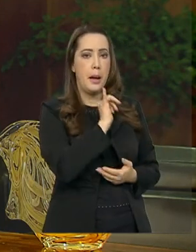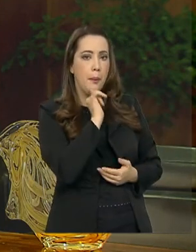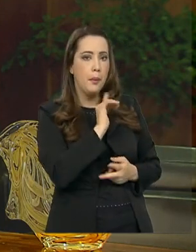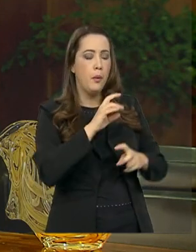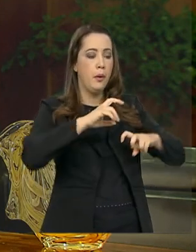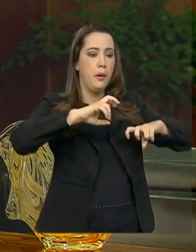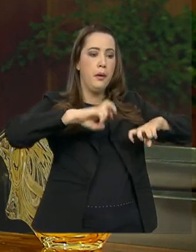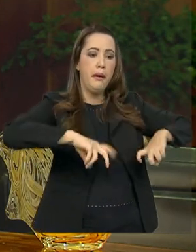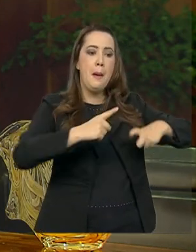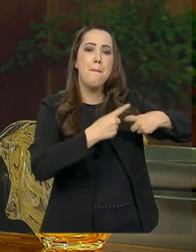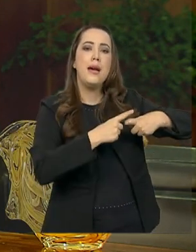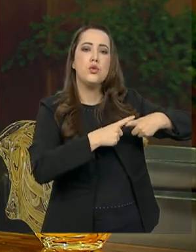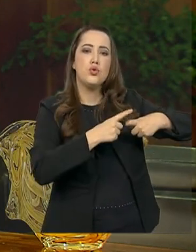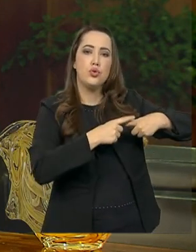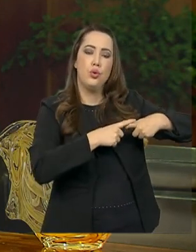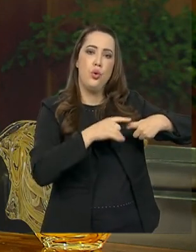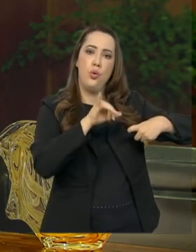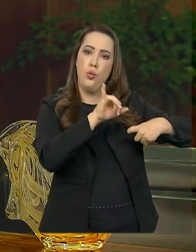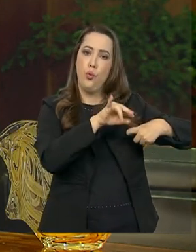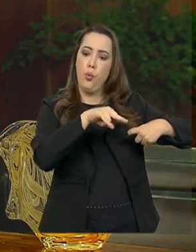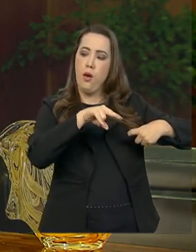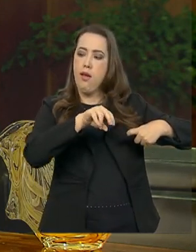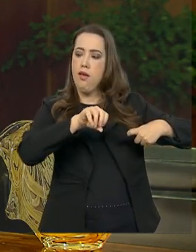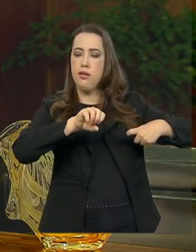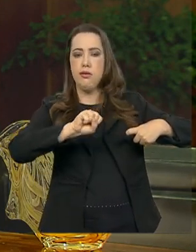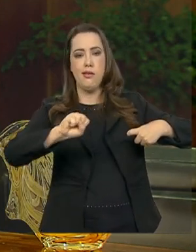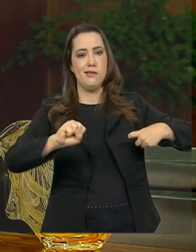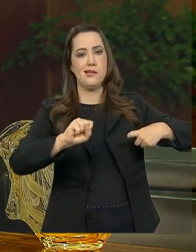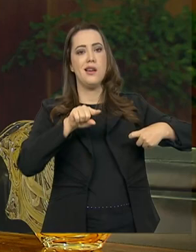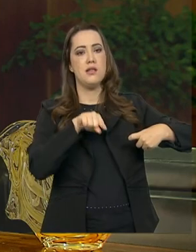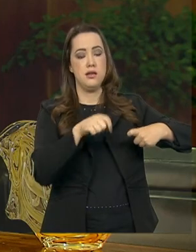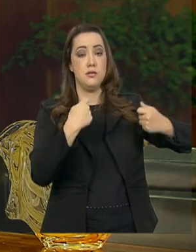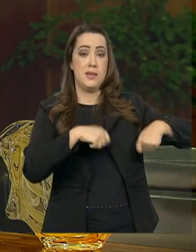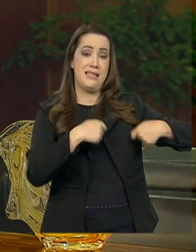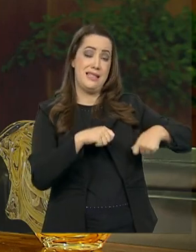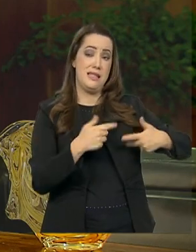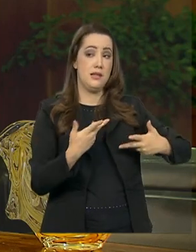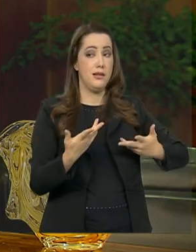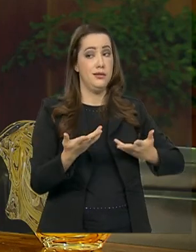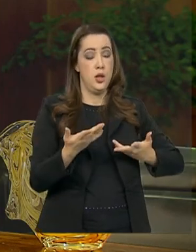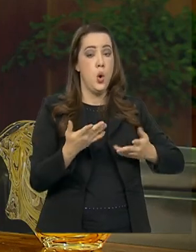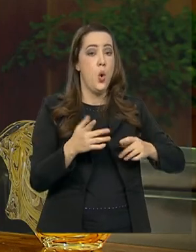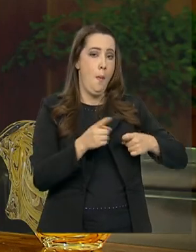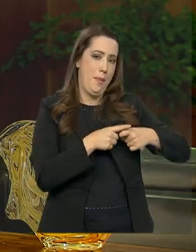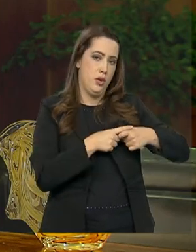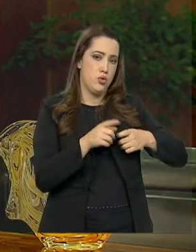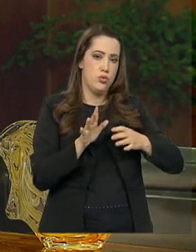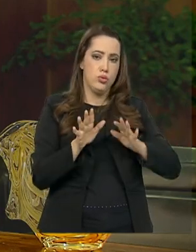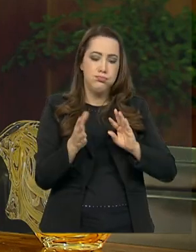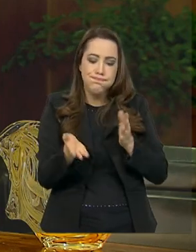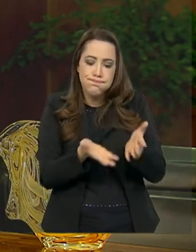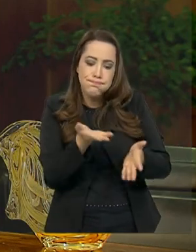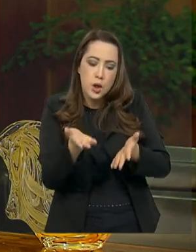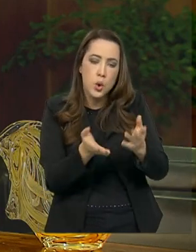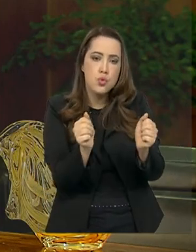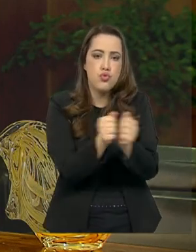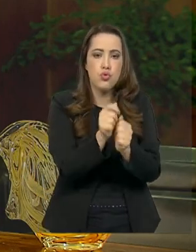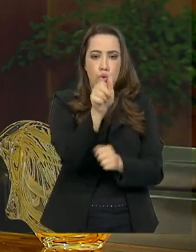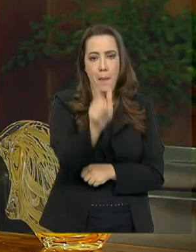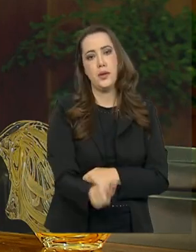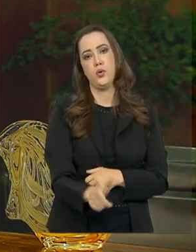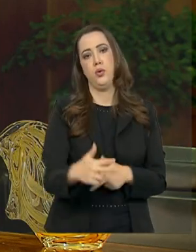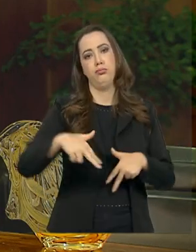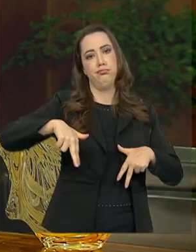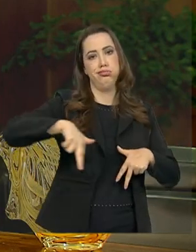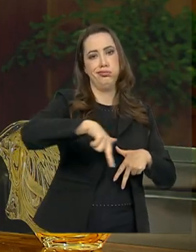médicas, elas permanecerão presenciais, porque o médico tem que ter contato com o cidadão. Mas todo aquele serviço que